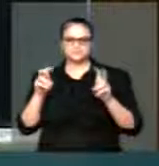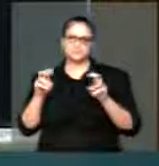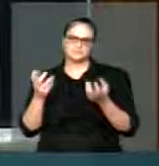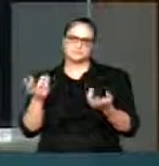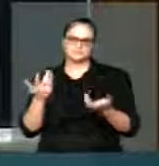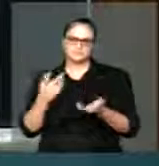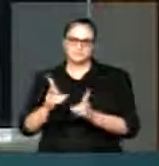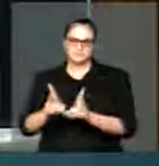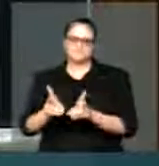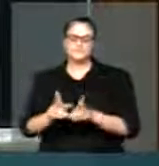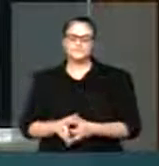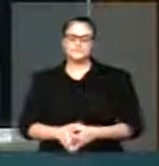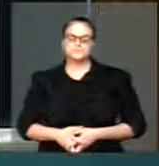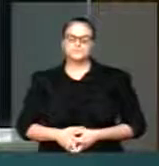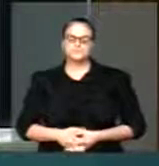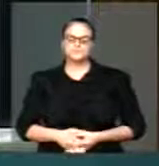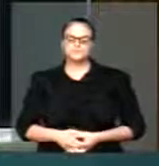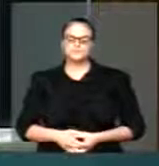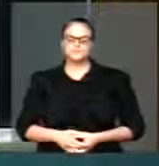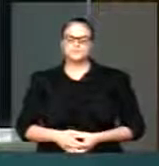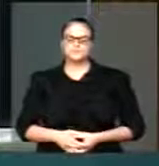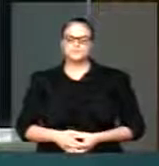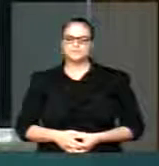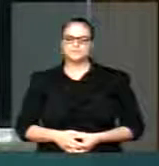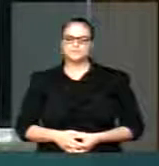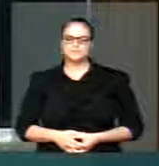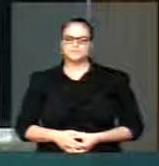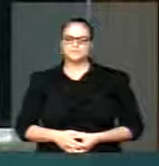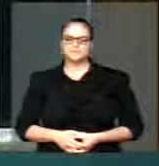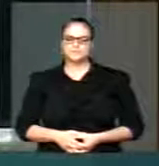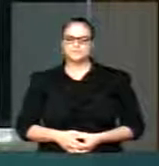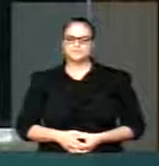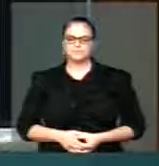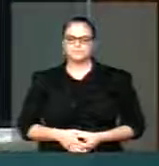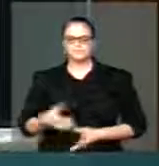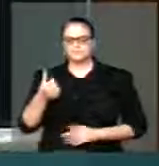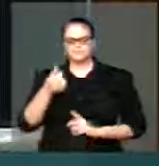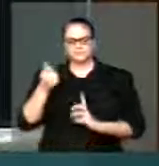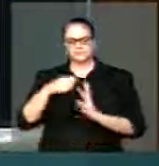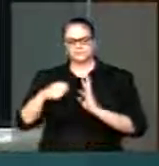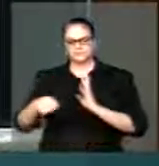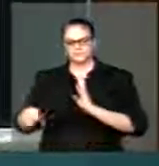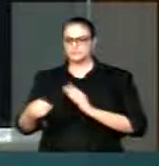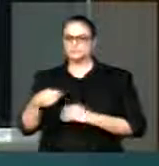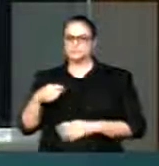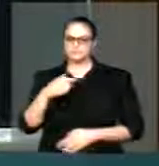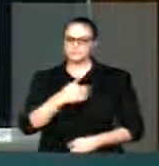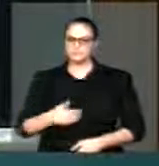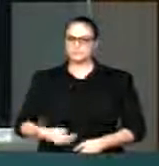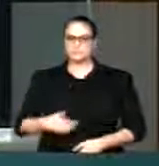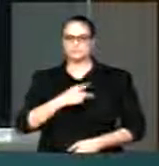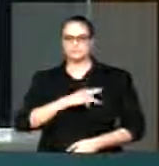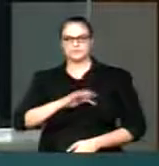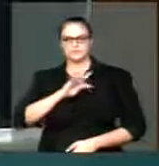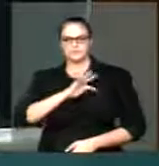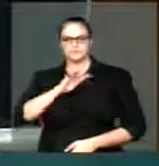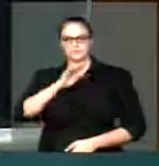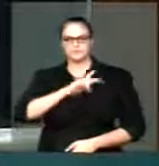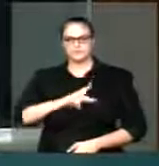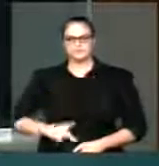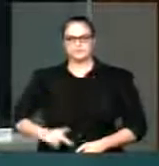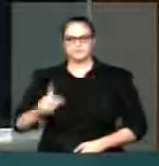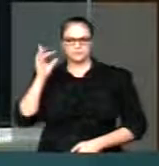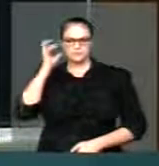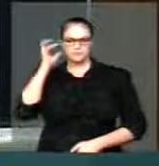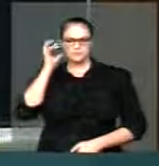e dizer que fica evidente que nesses pouco mais de seis meses de governo petista da Presidente Dilma